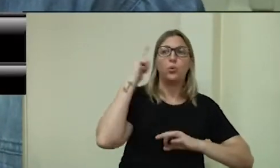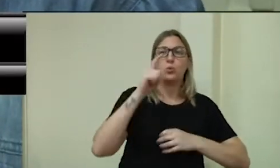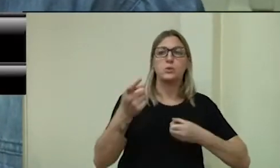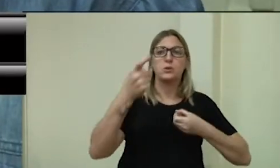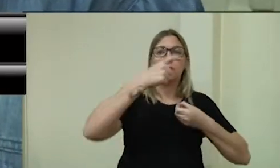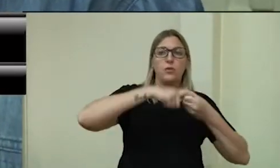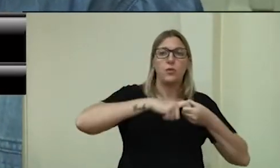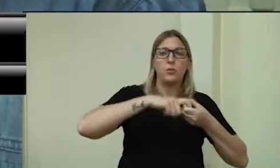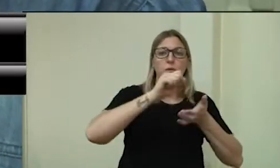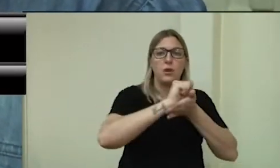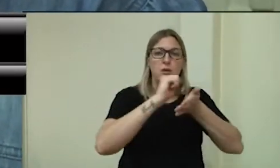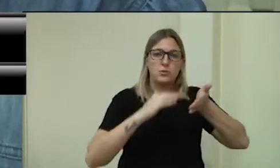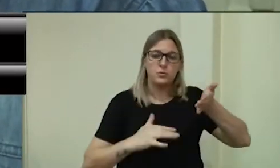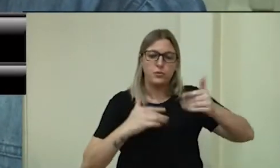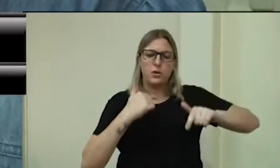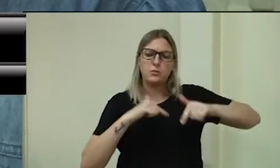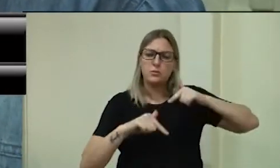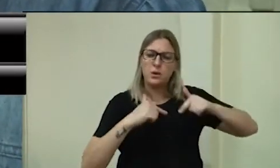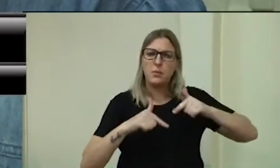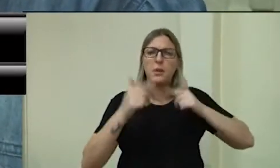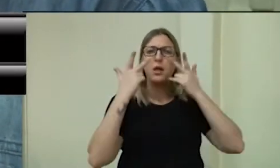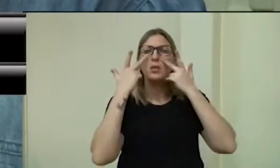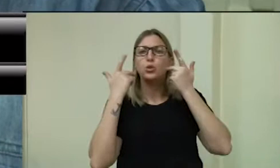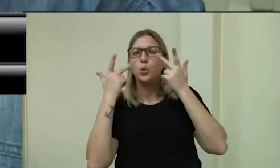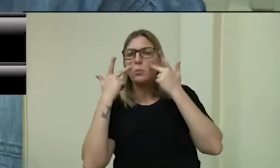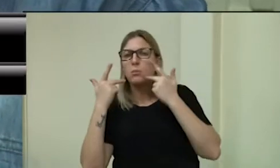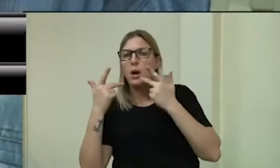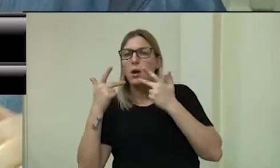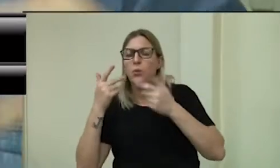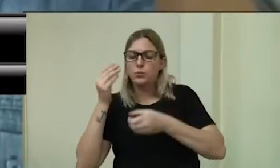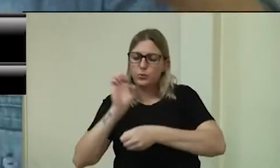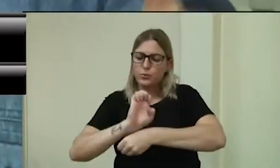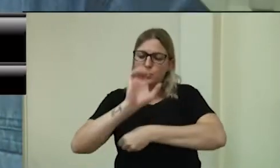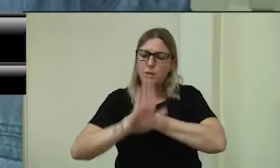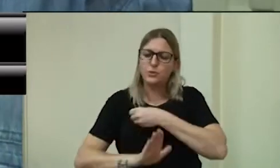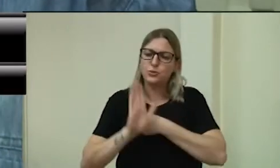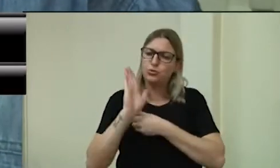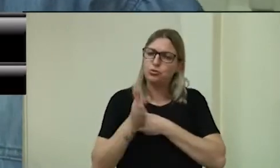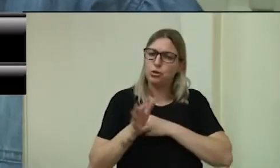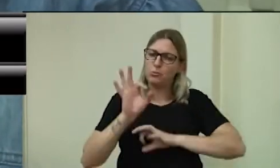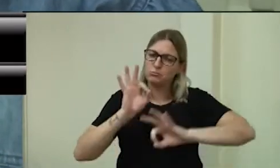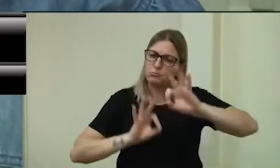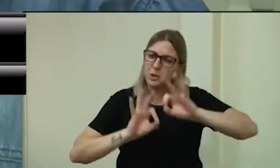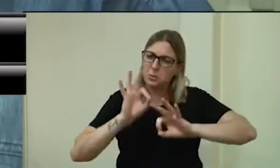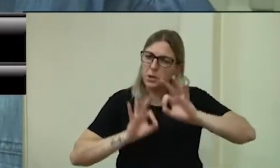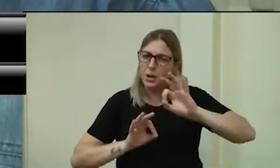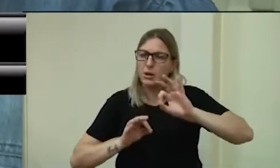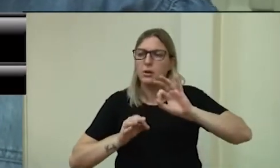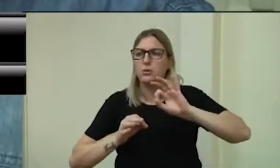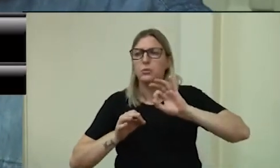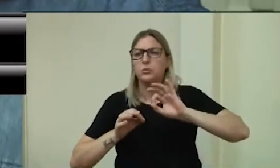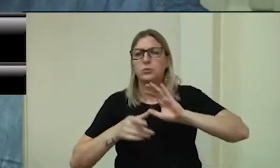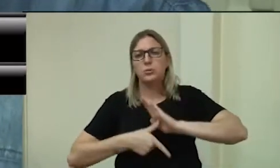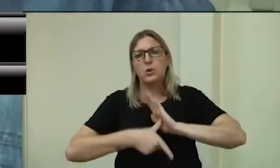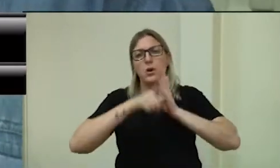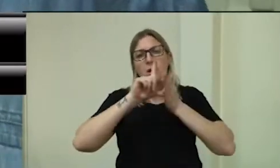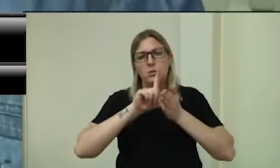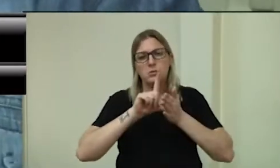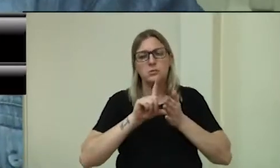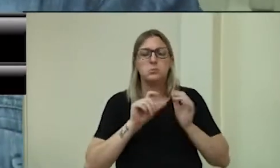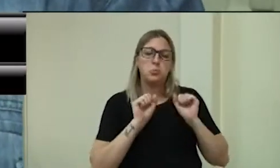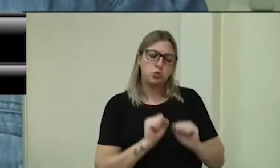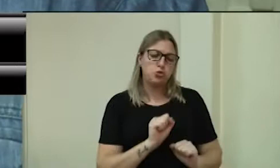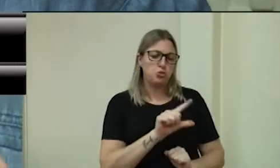normal, e o município já vai estar preparado, está antecipando tudo isso. Podia optar por não fazer